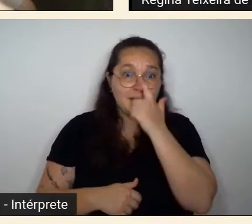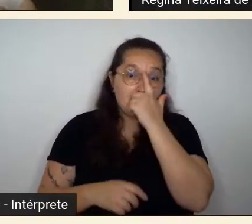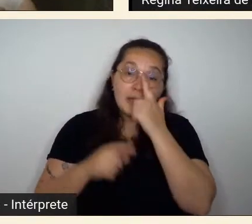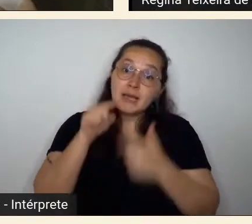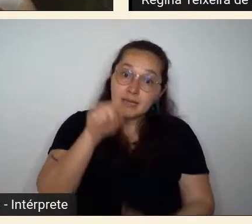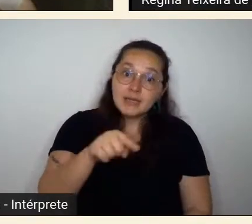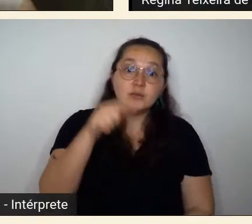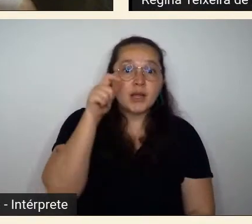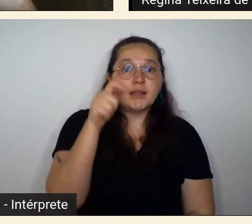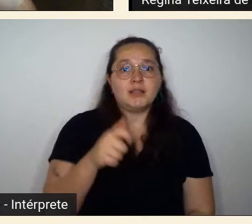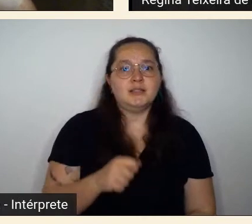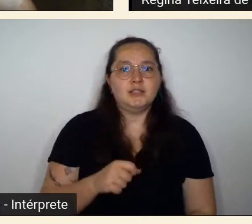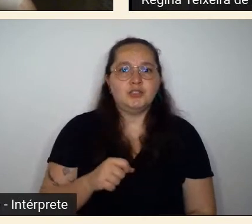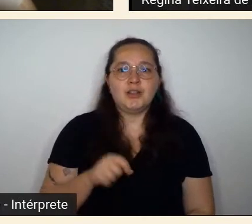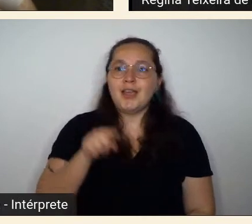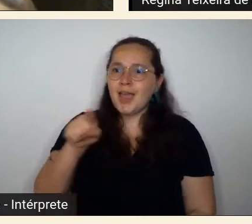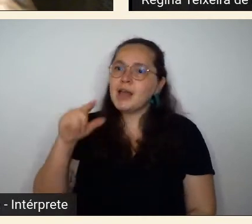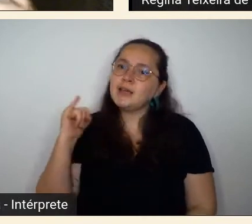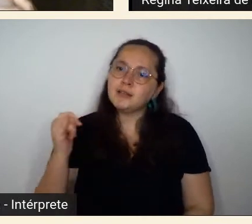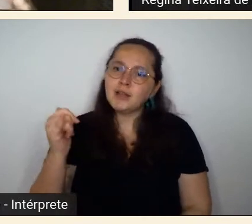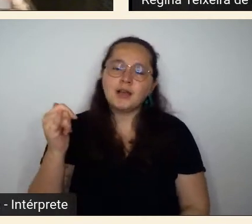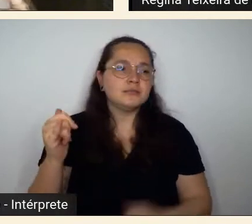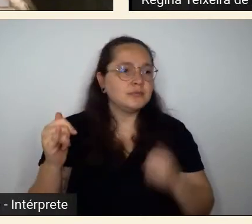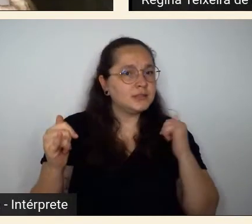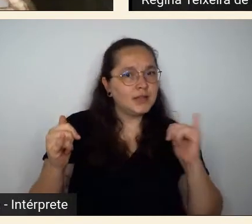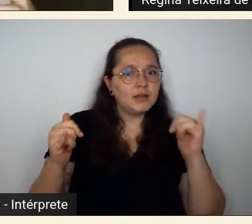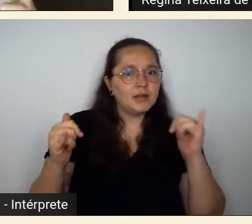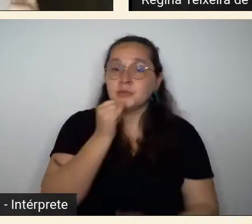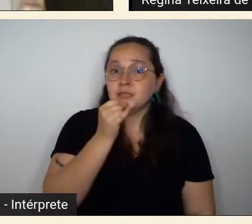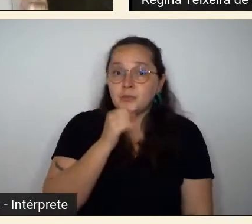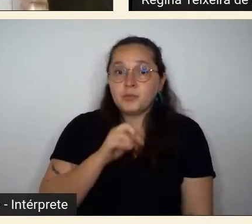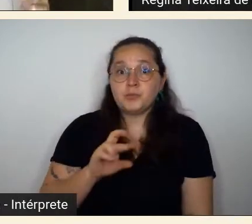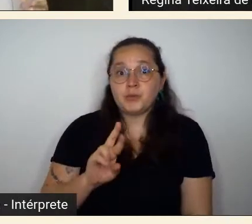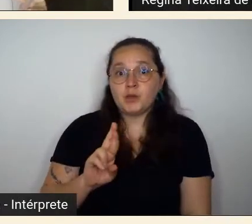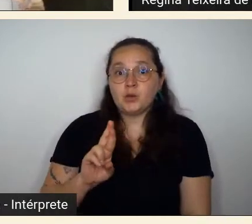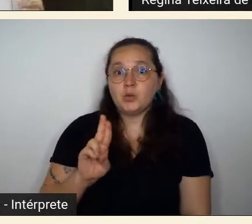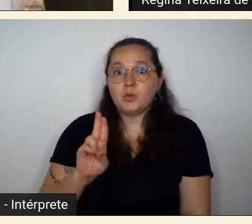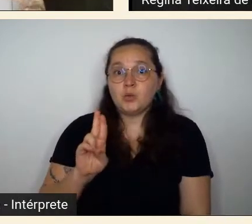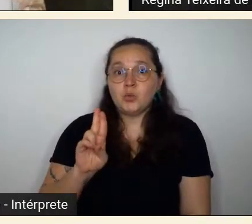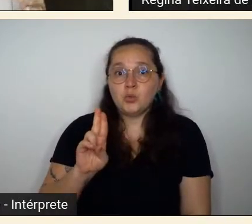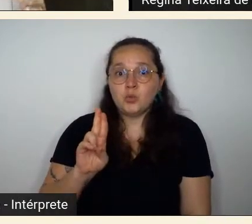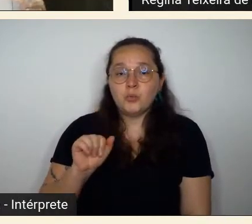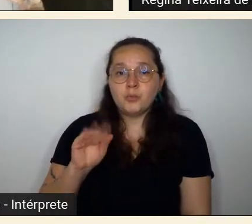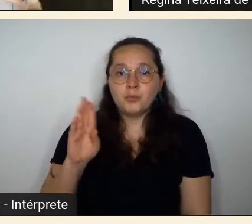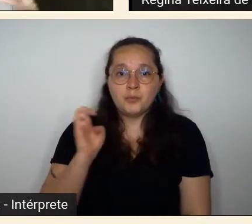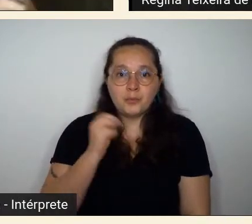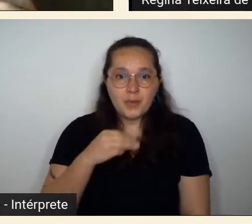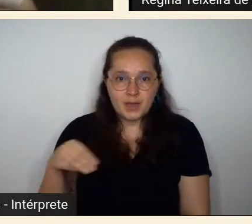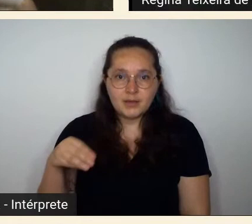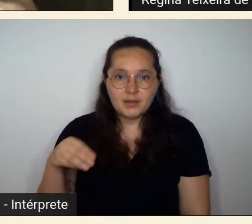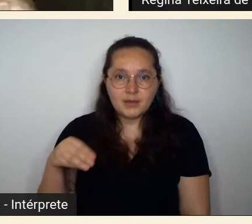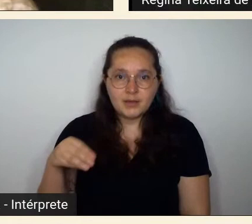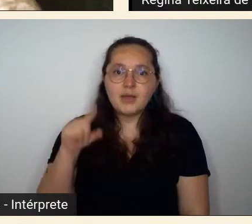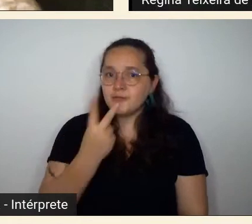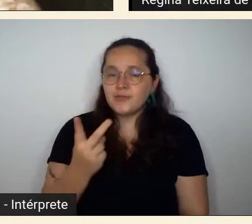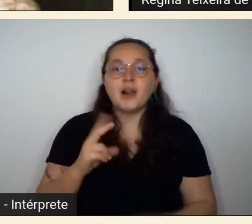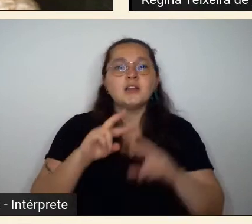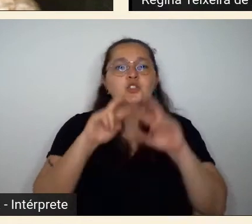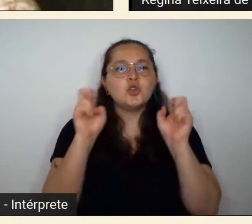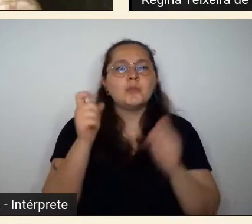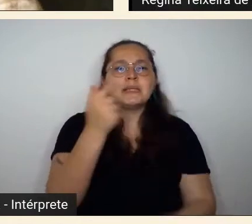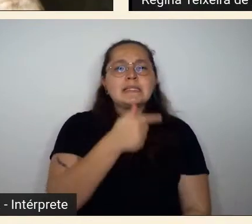no meu diálogo com eles por exemplo o Rubens de Moraes faz uma narrativa da semana ou das mulheres